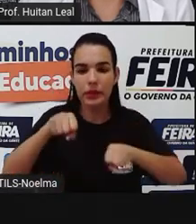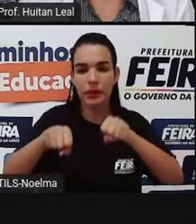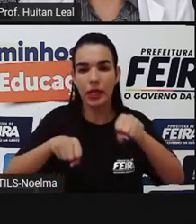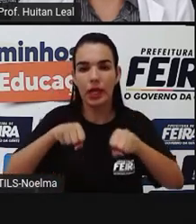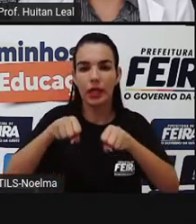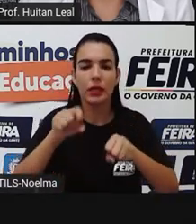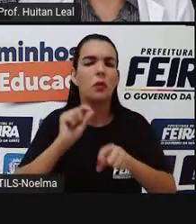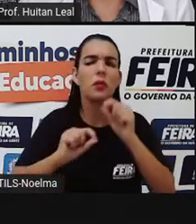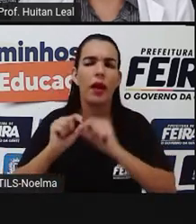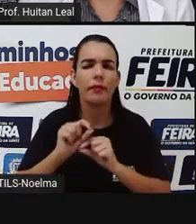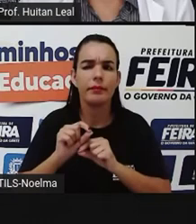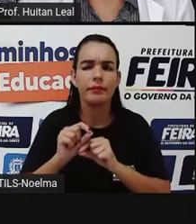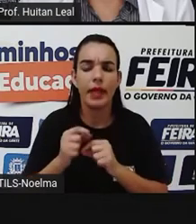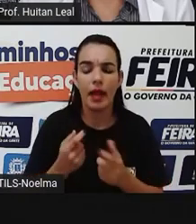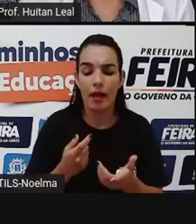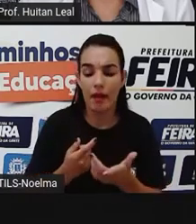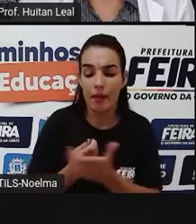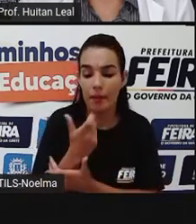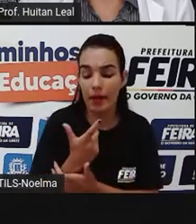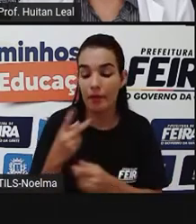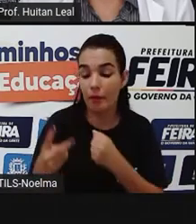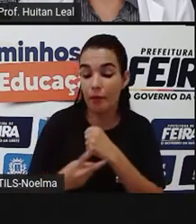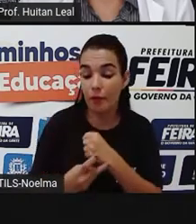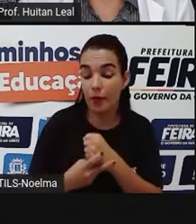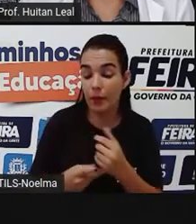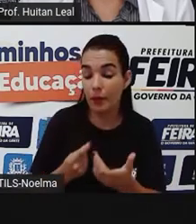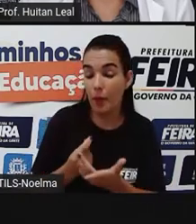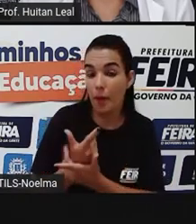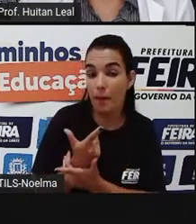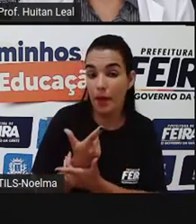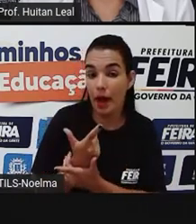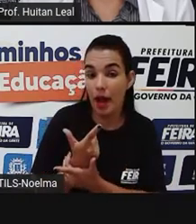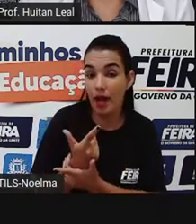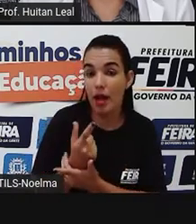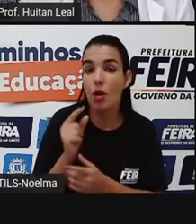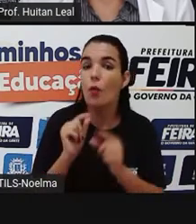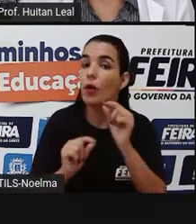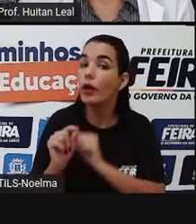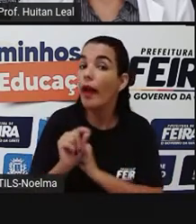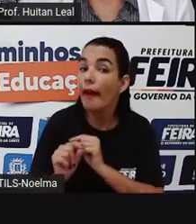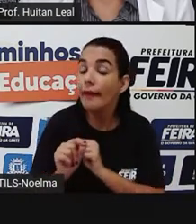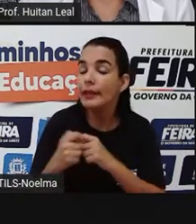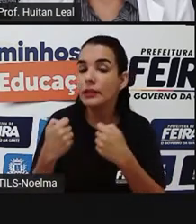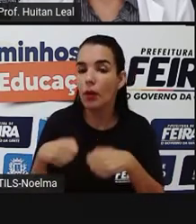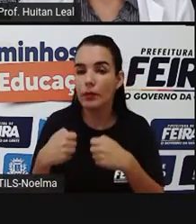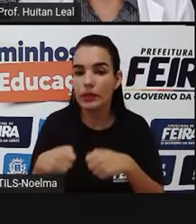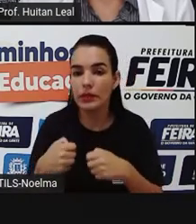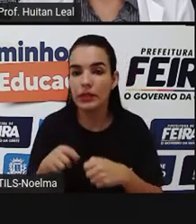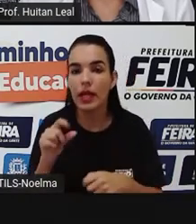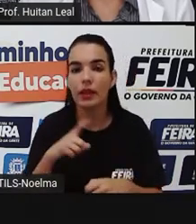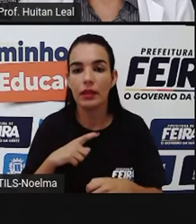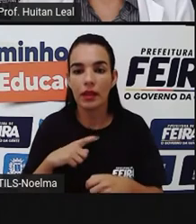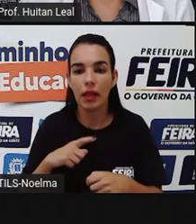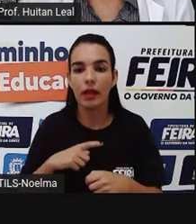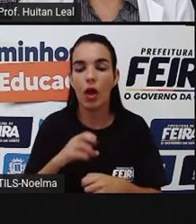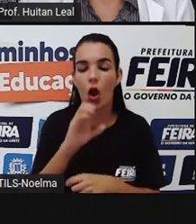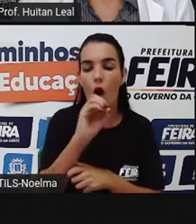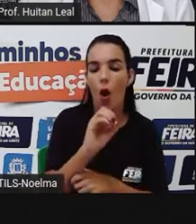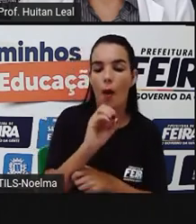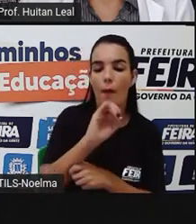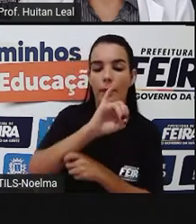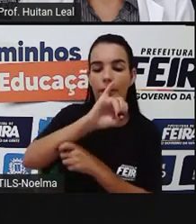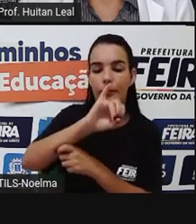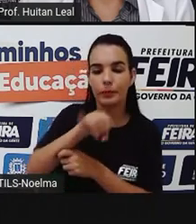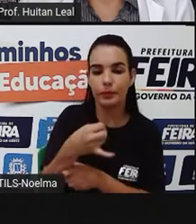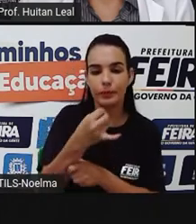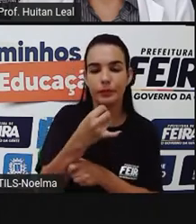Quem compra, compra o quê? Compre alguma coisa, compra o quê? Então, o complemento desse verbo é chamado de objeto direto, porque ele